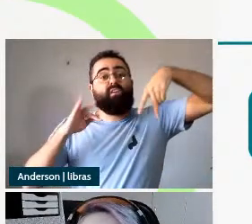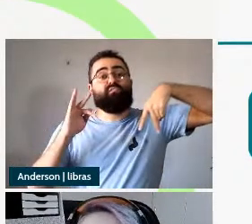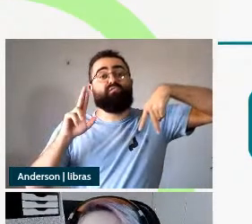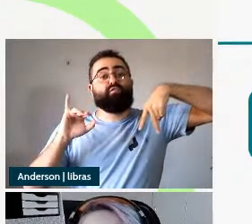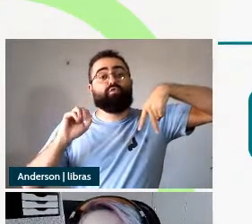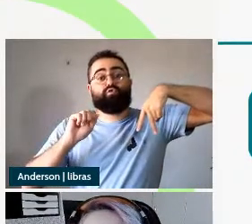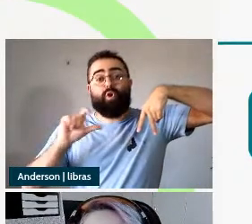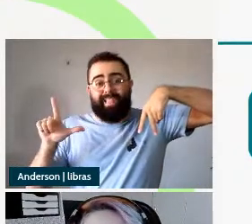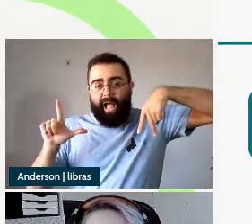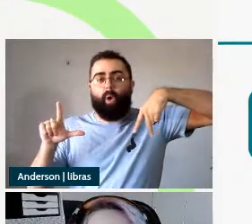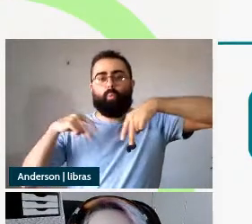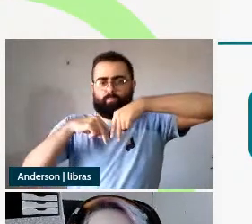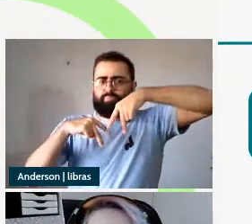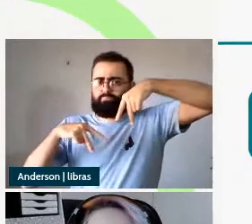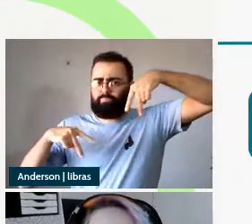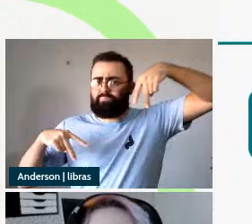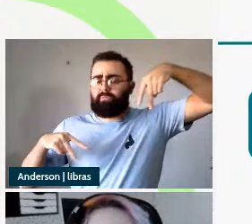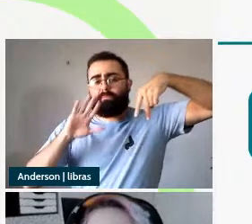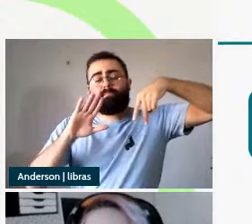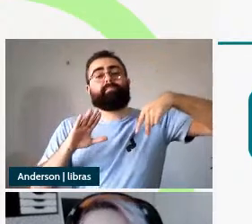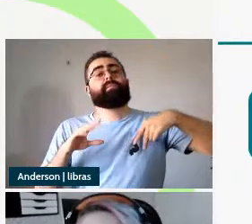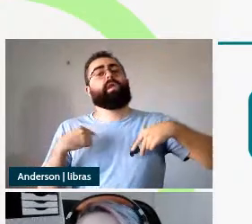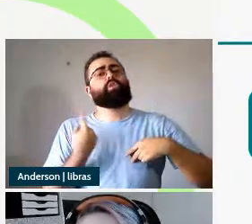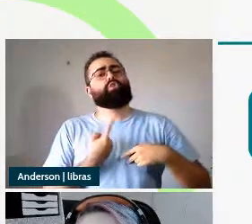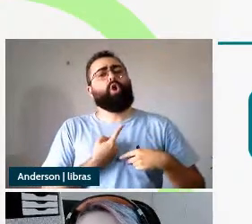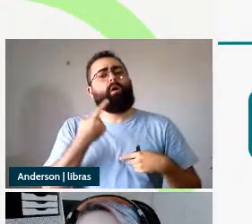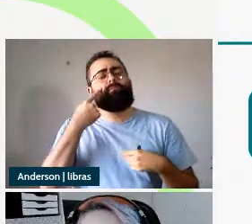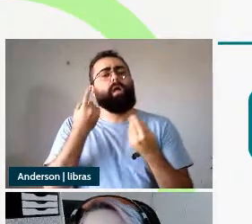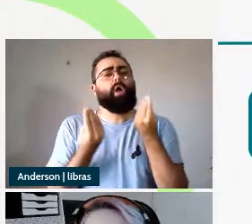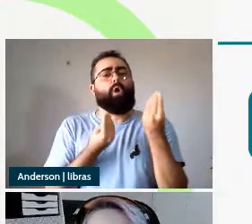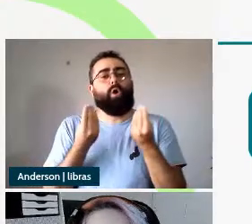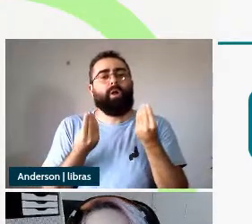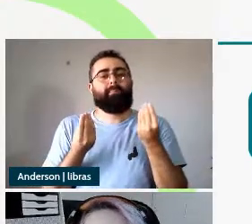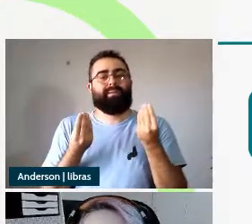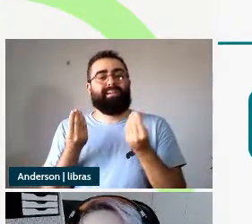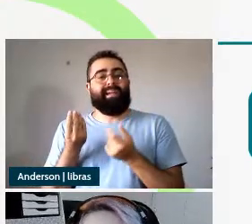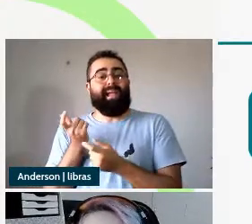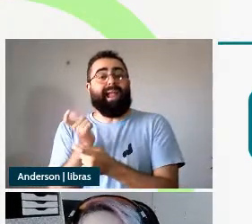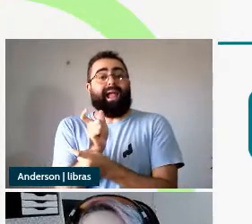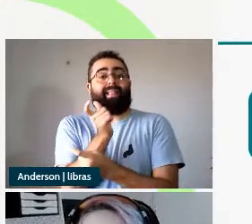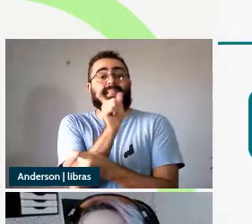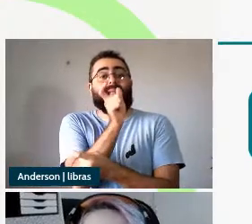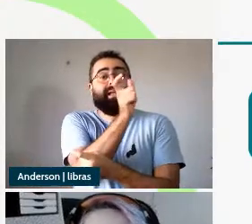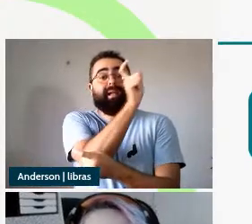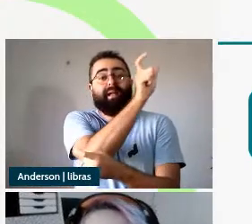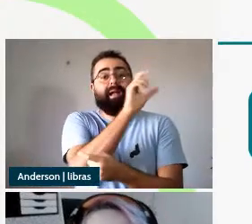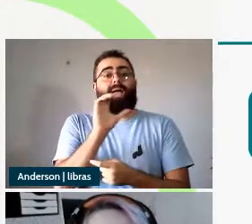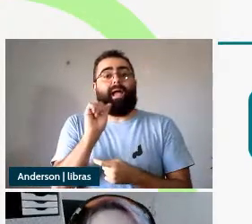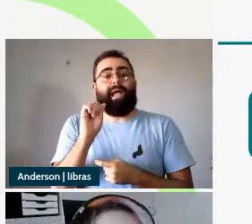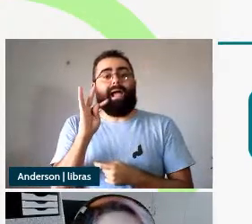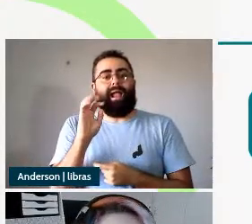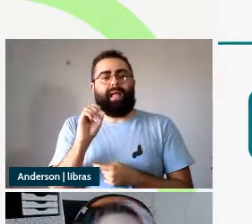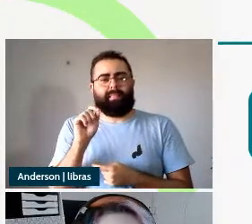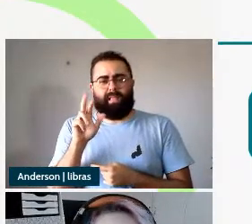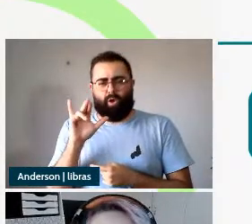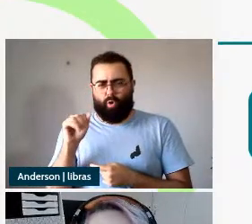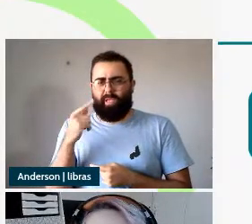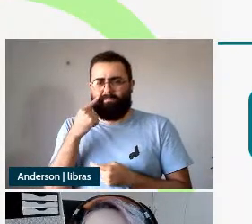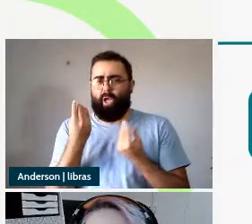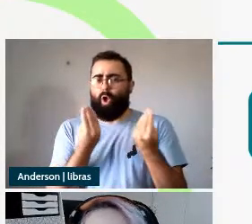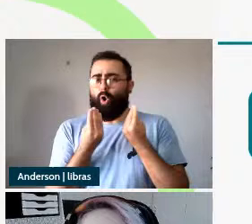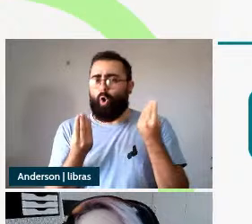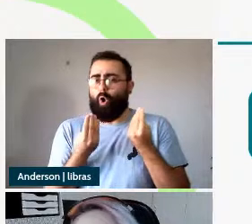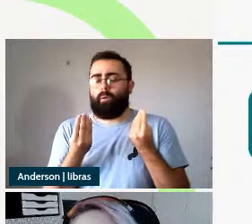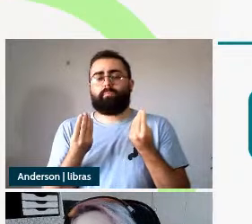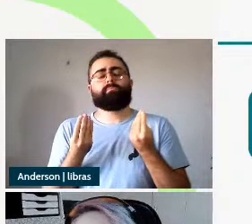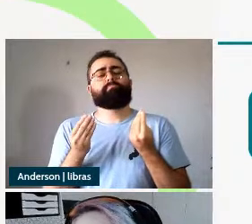consequência a gente tem uma categorização como processo sintático então isso amplia a perspectiva da fluidez categorial do participio